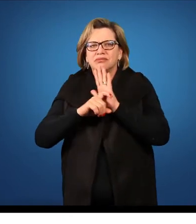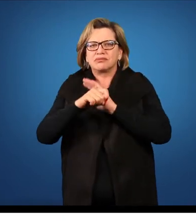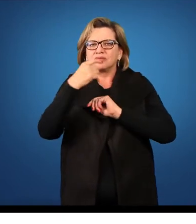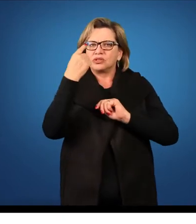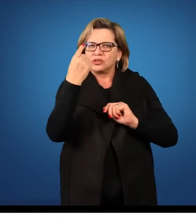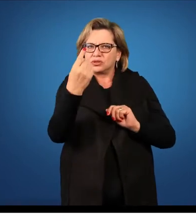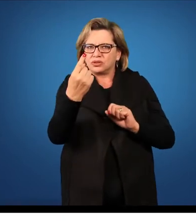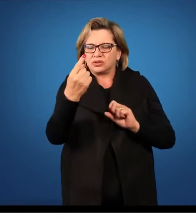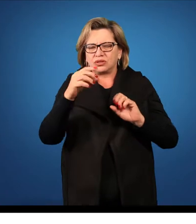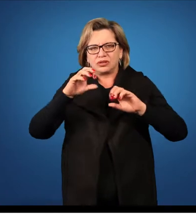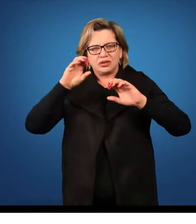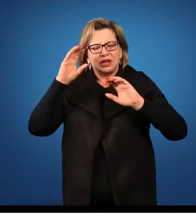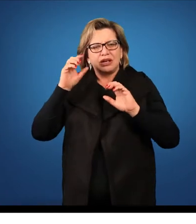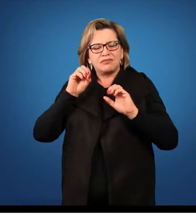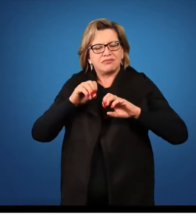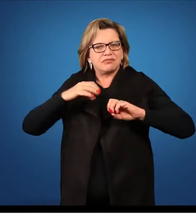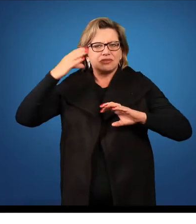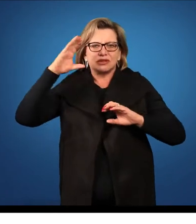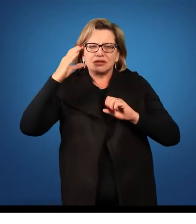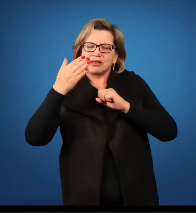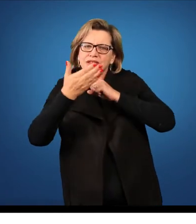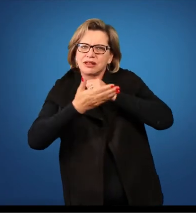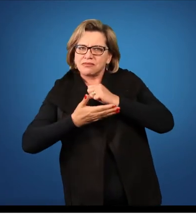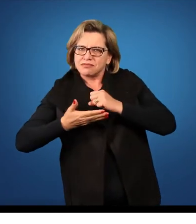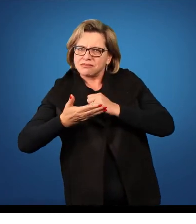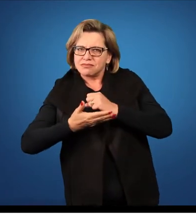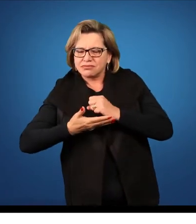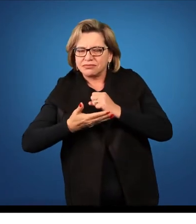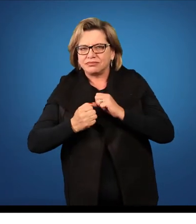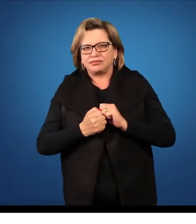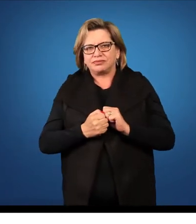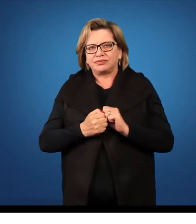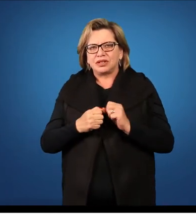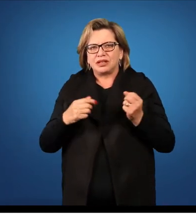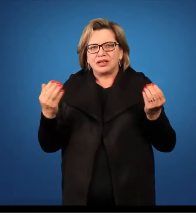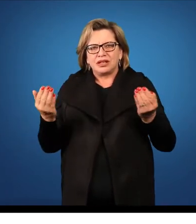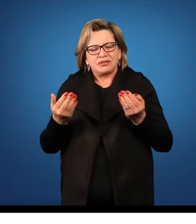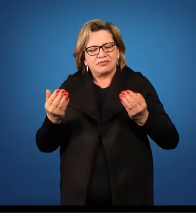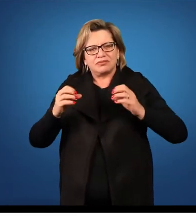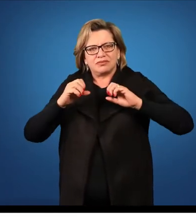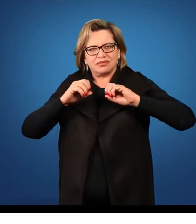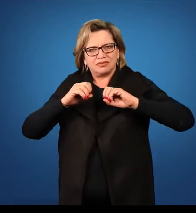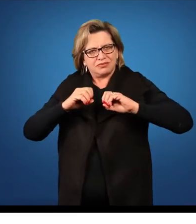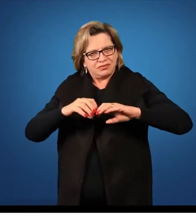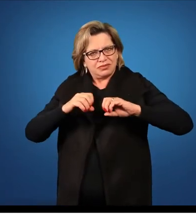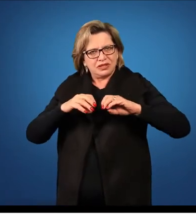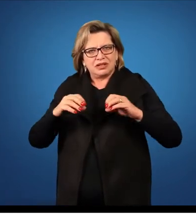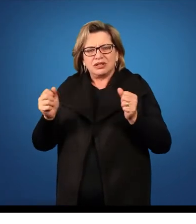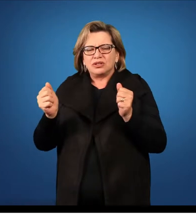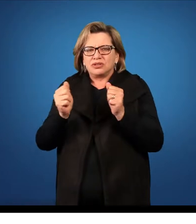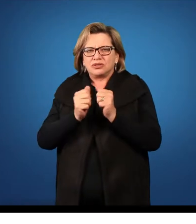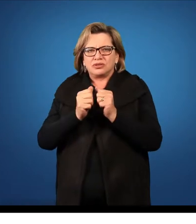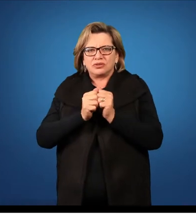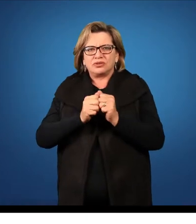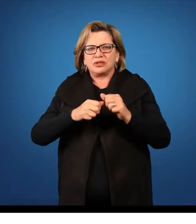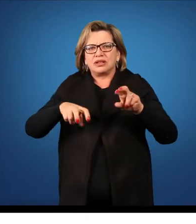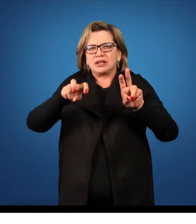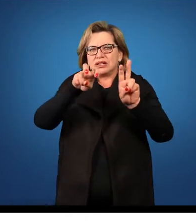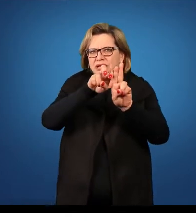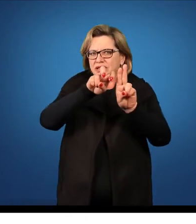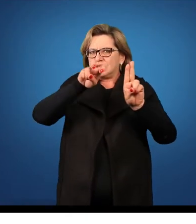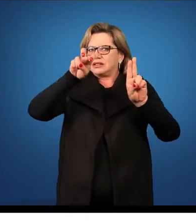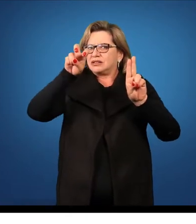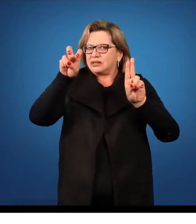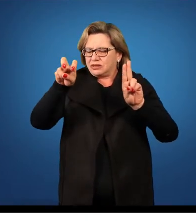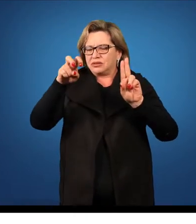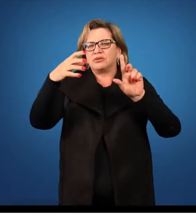em Ciências no Ensino Fundamental. Nós vamos ofertar como comitante cinco unidades de estudo